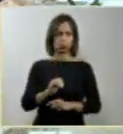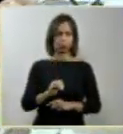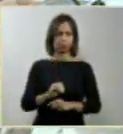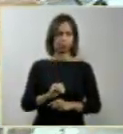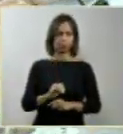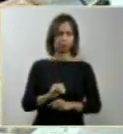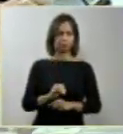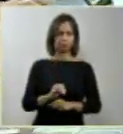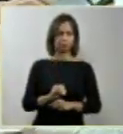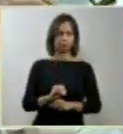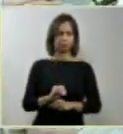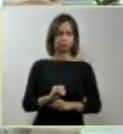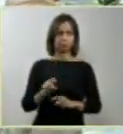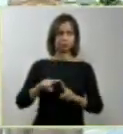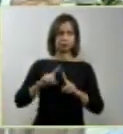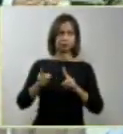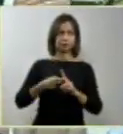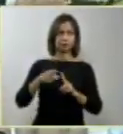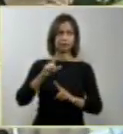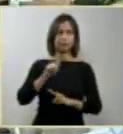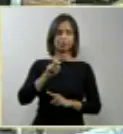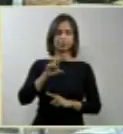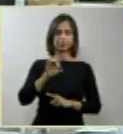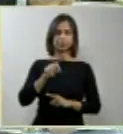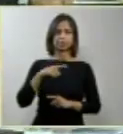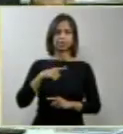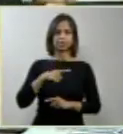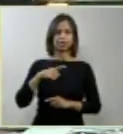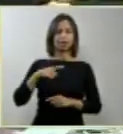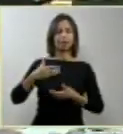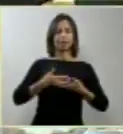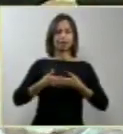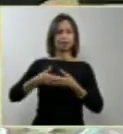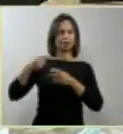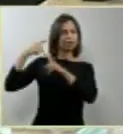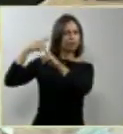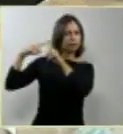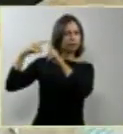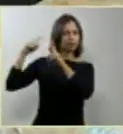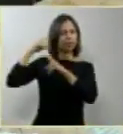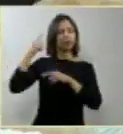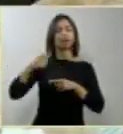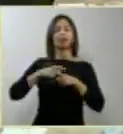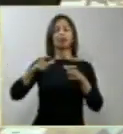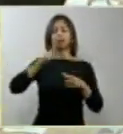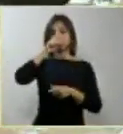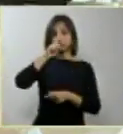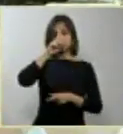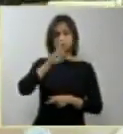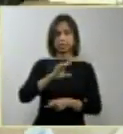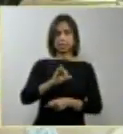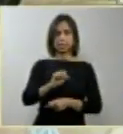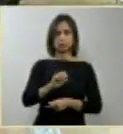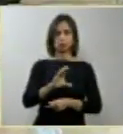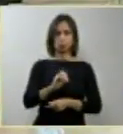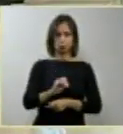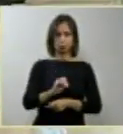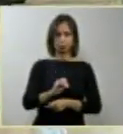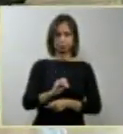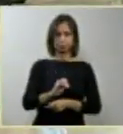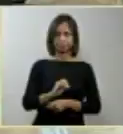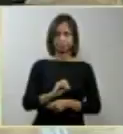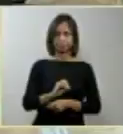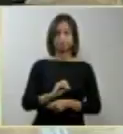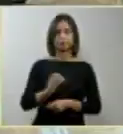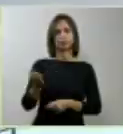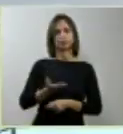E a gravidez do feto anencefalo é uma gravidez de altíssimo risco. E quero aqui,